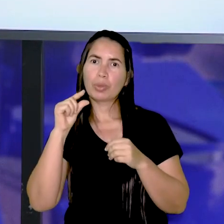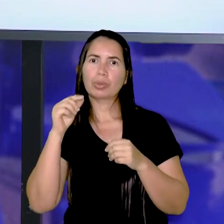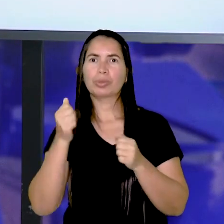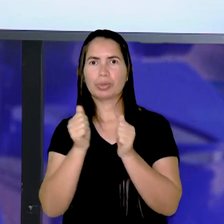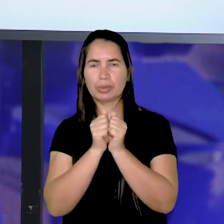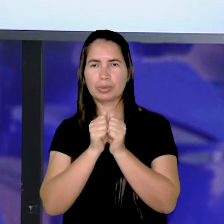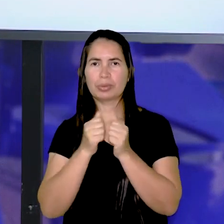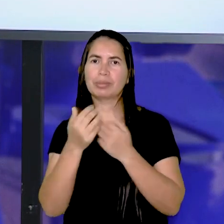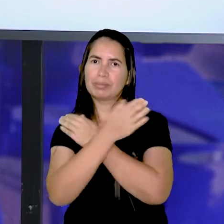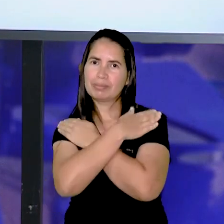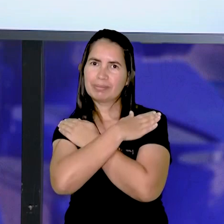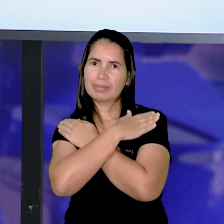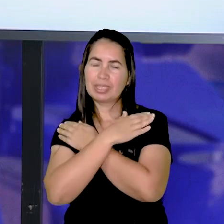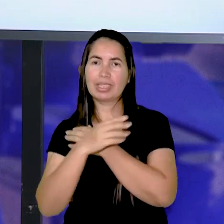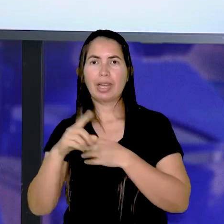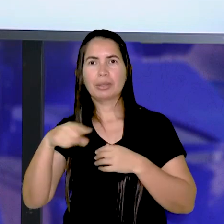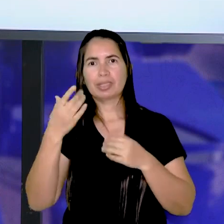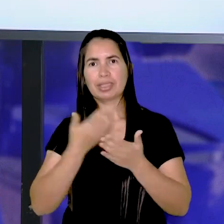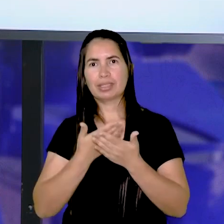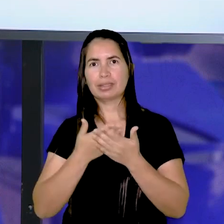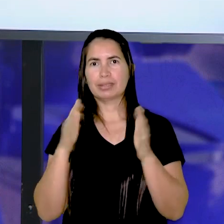forte abraço e até a próxima aula.